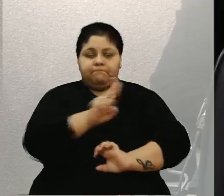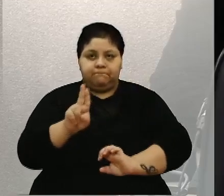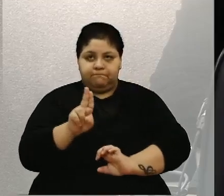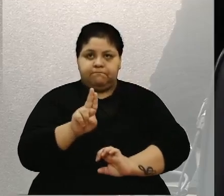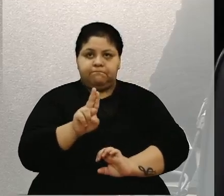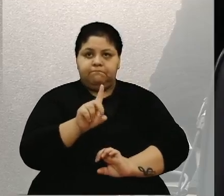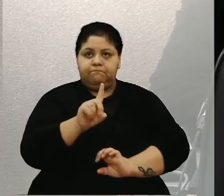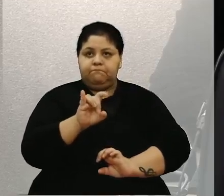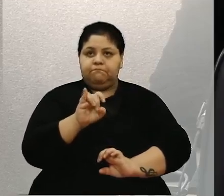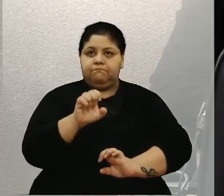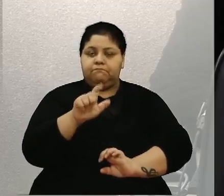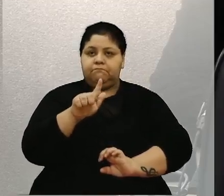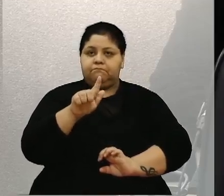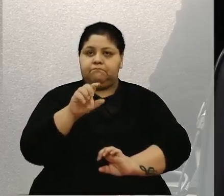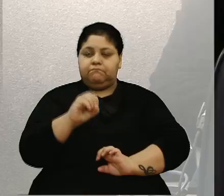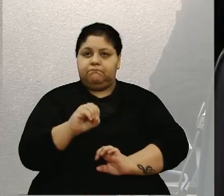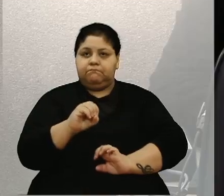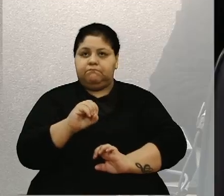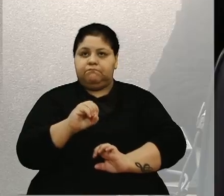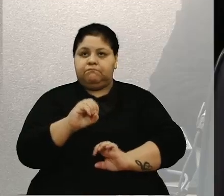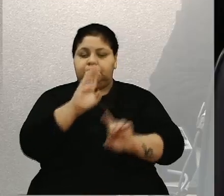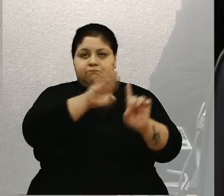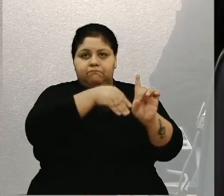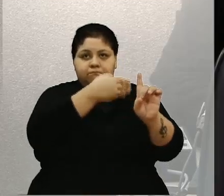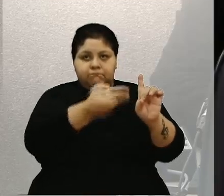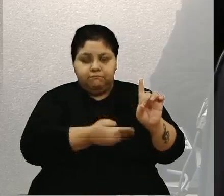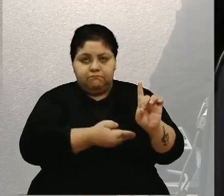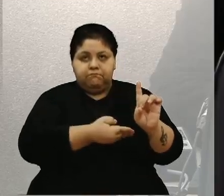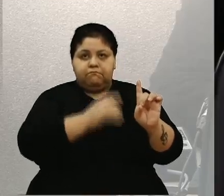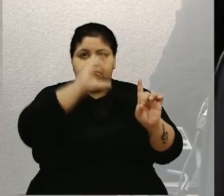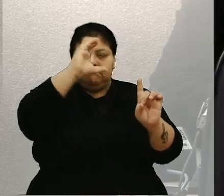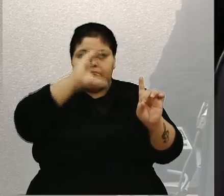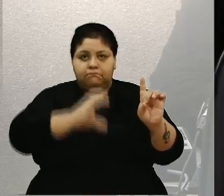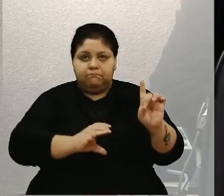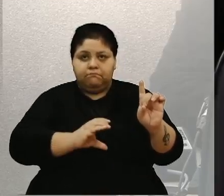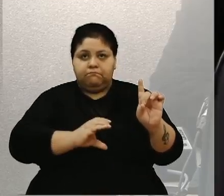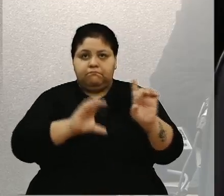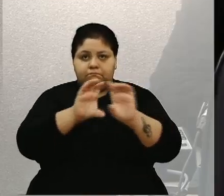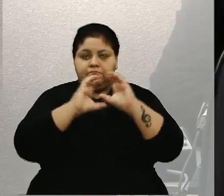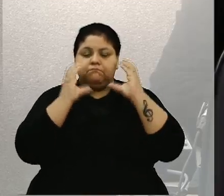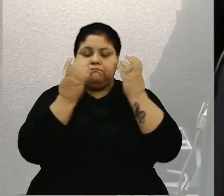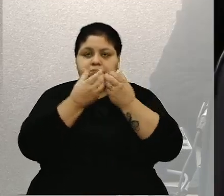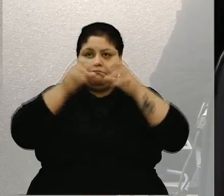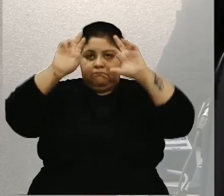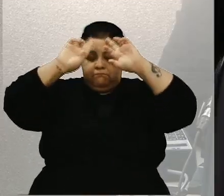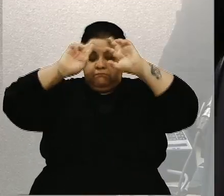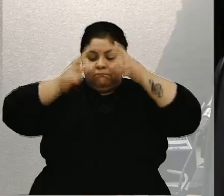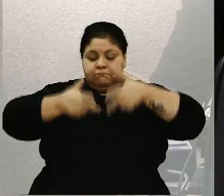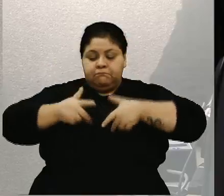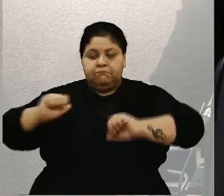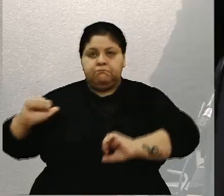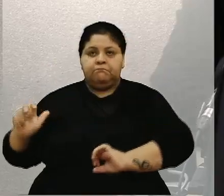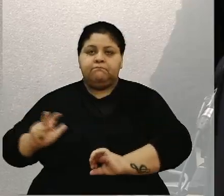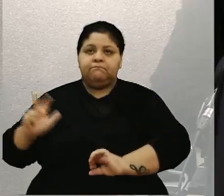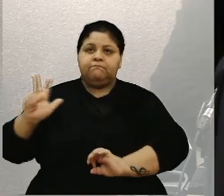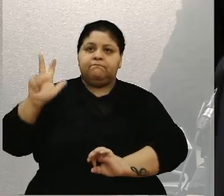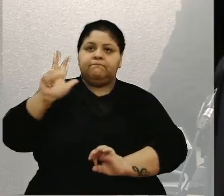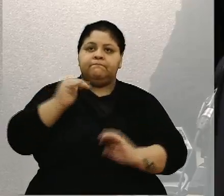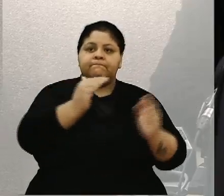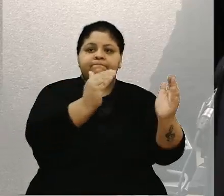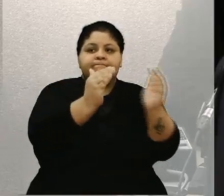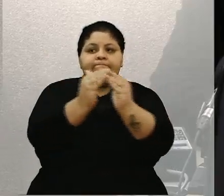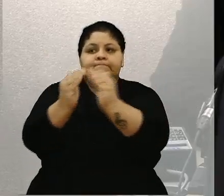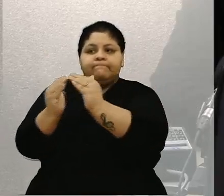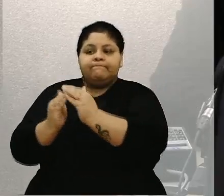Nascimento Rodrigues honra a memória de um cidadão cuja contribuição à comunidade é reconhecida e valorizada pelos moradores